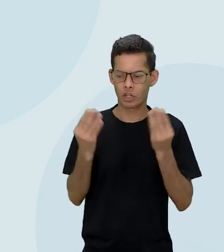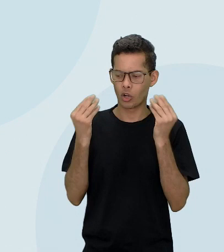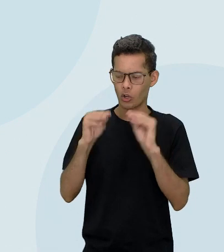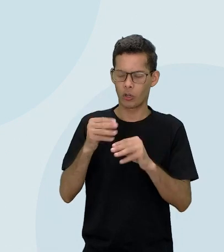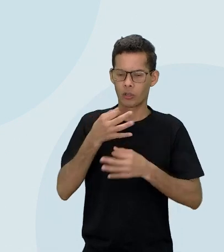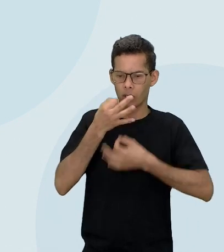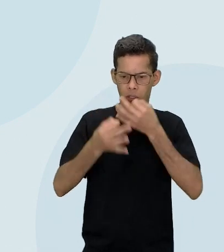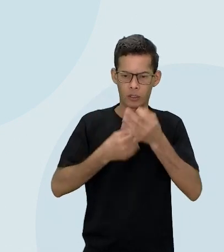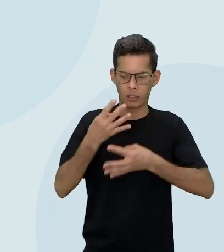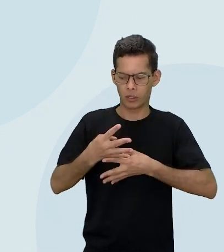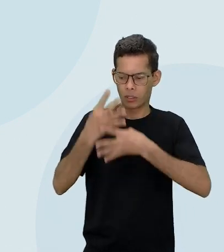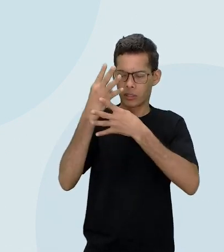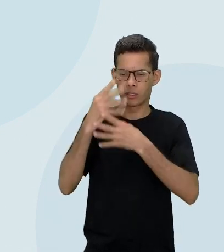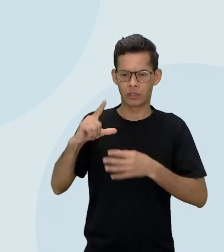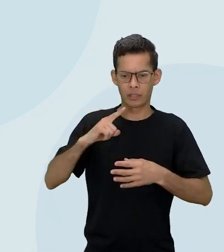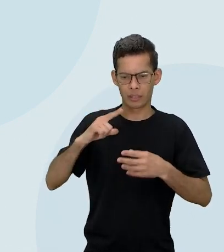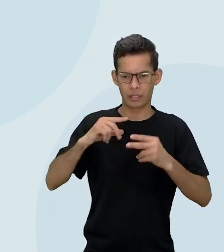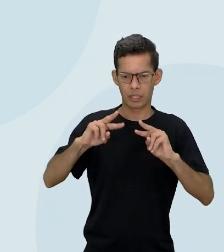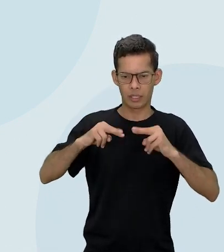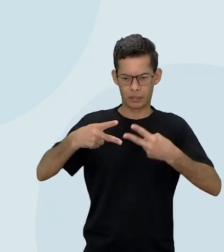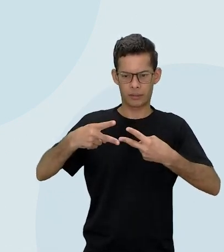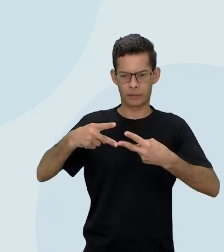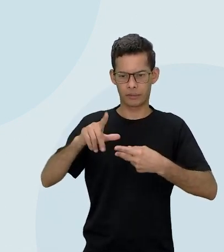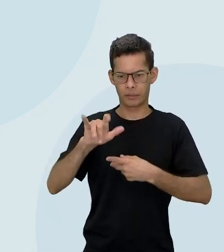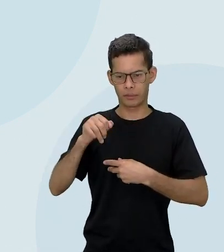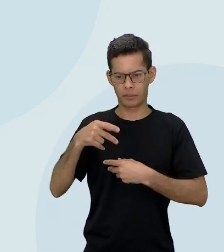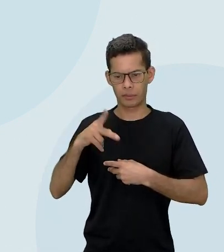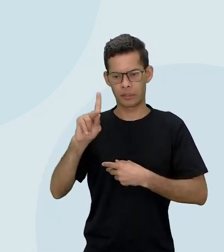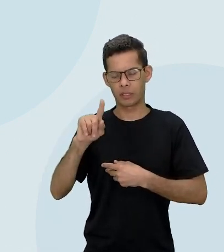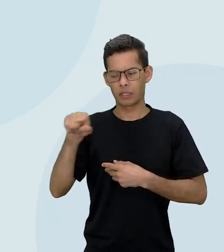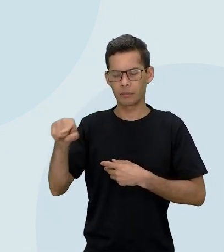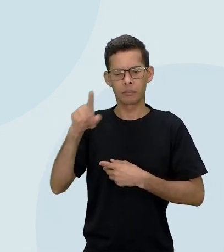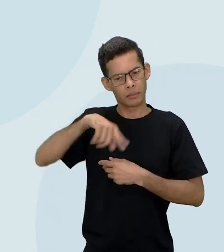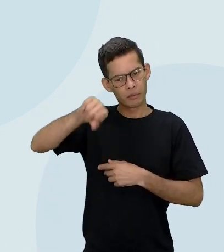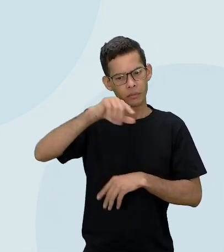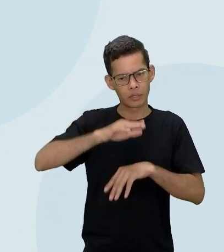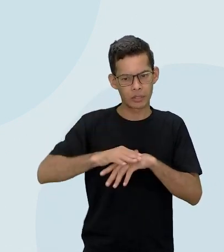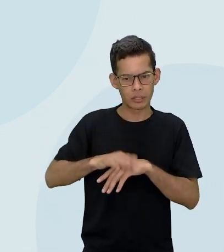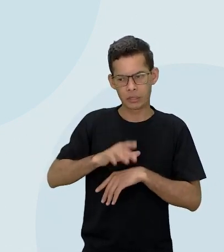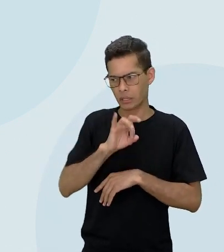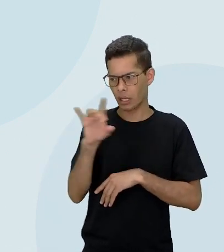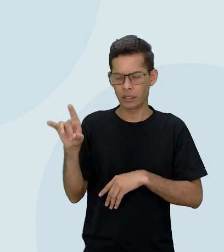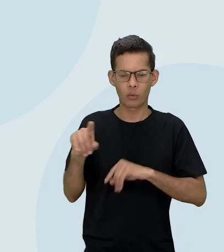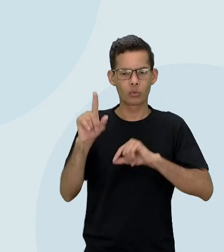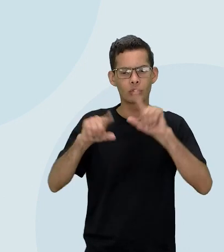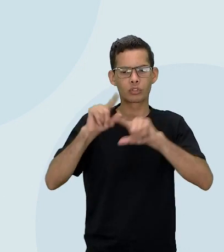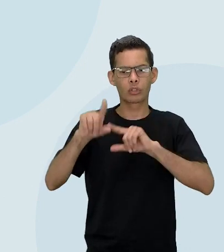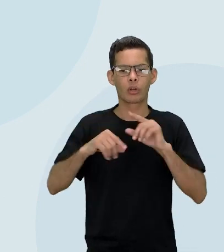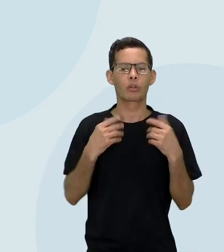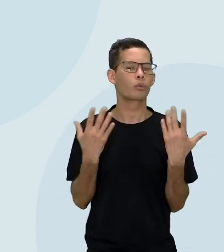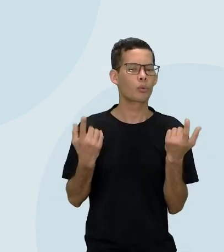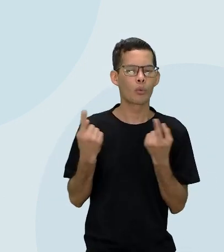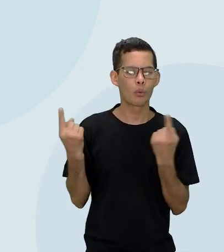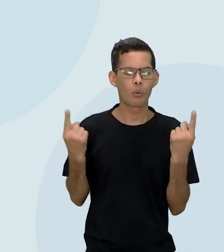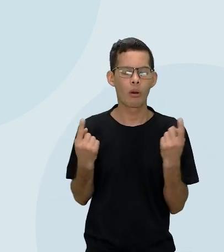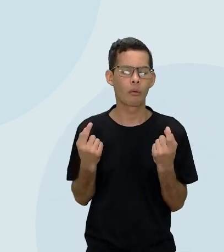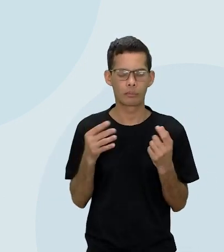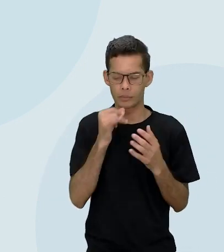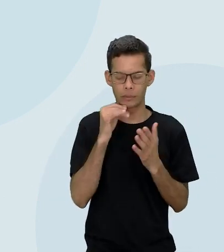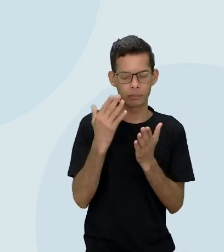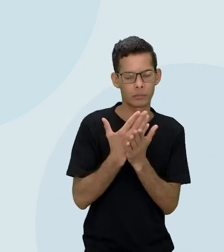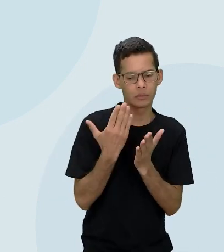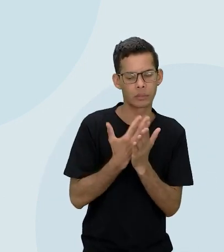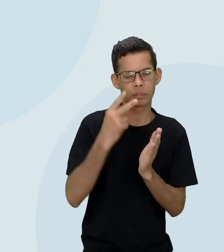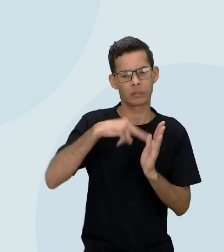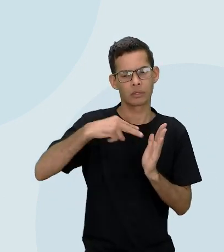para vocês fazerem a votação para seleção dos livros